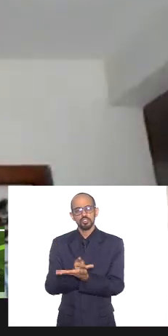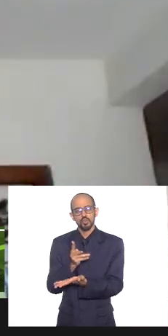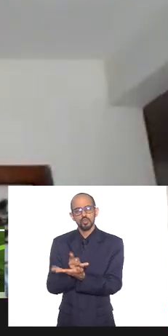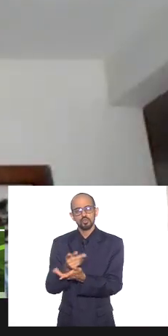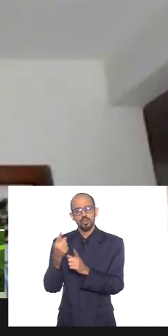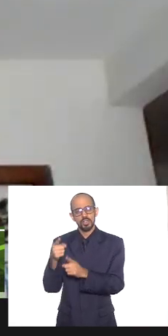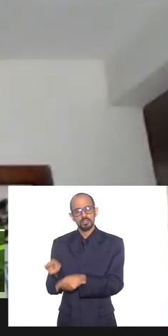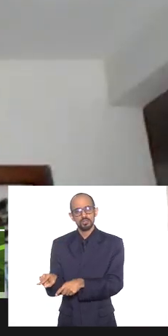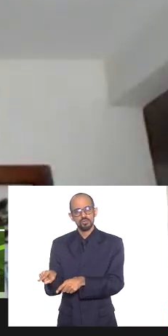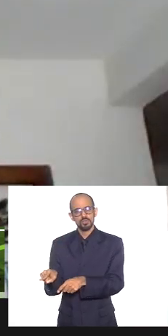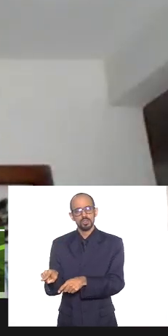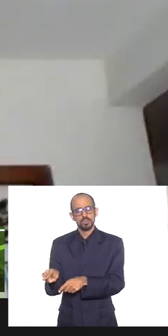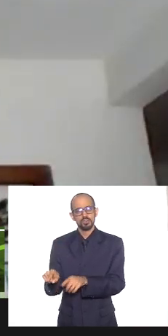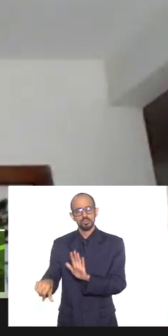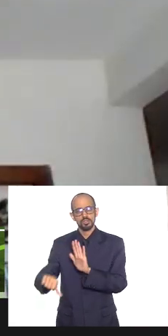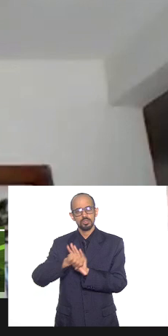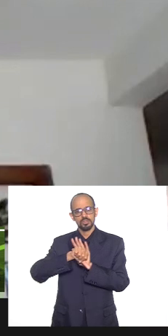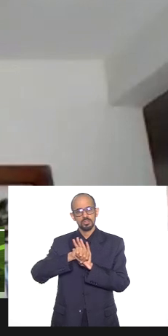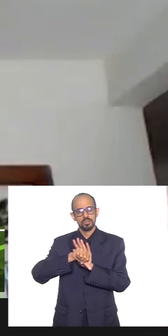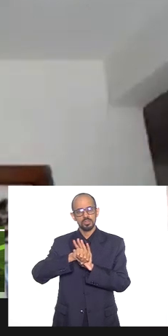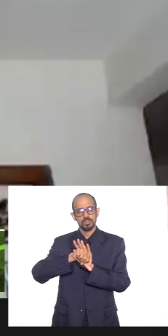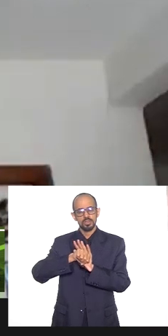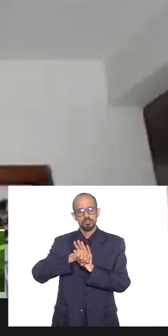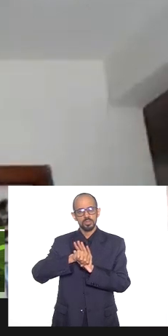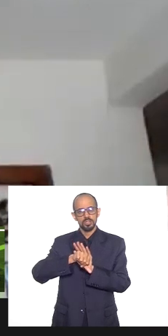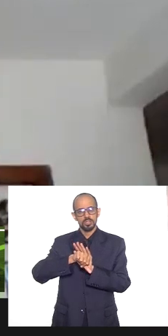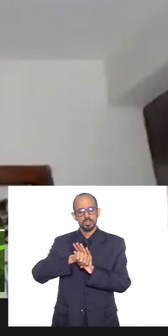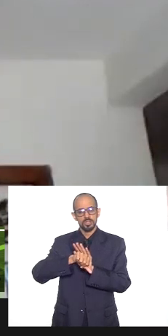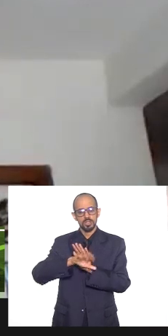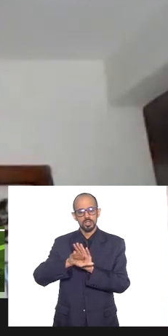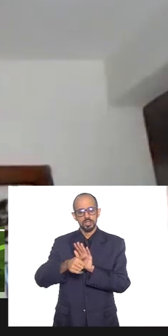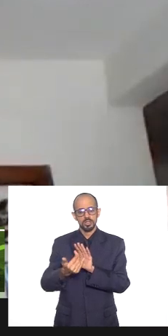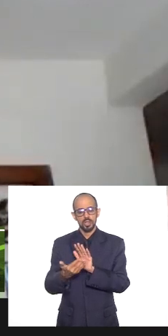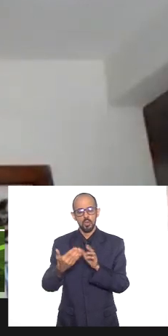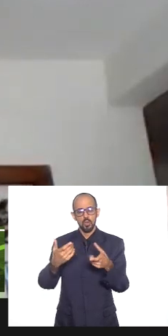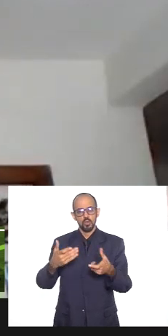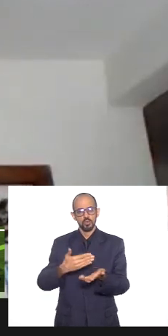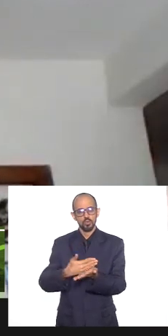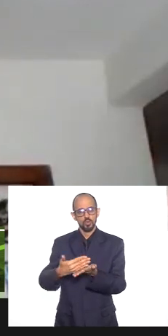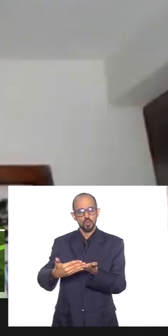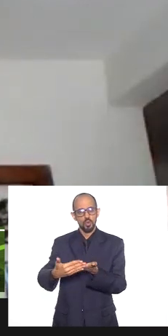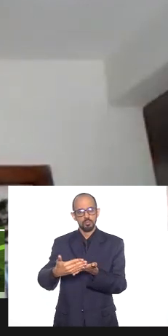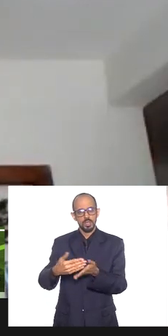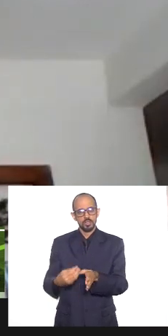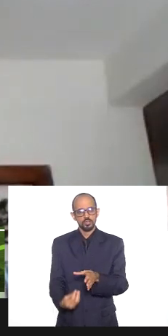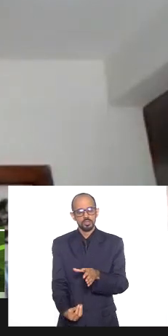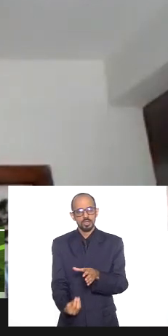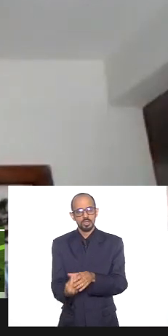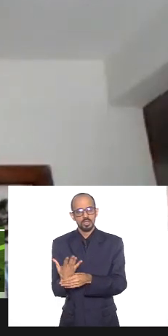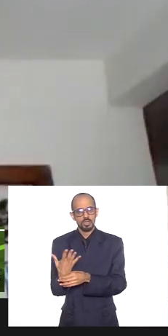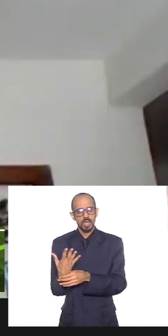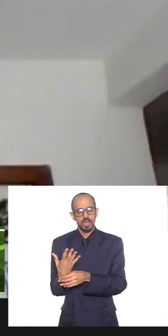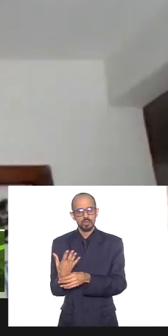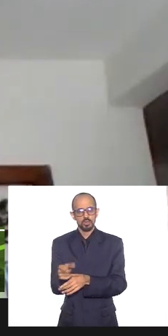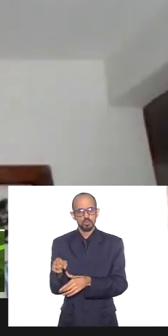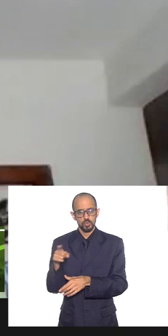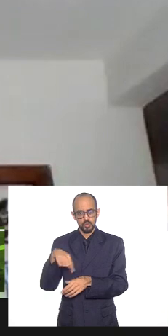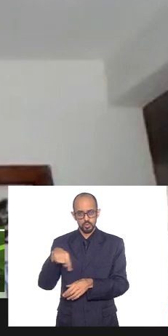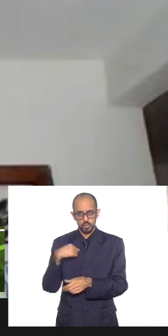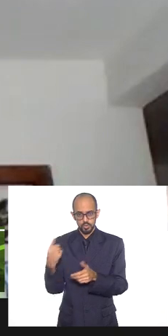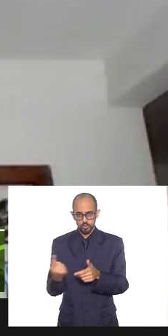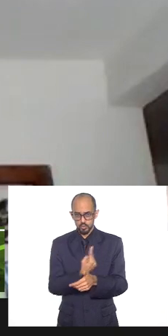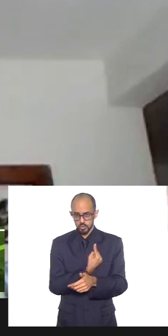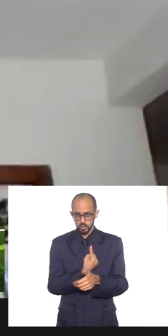onde desde o início está punhado entre nós